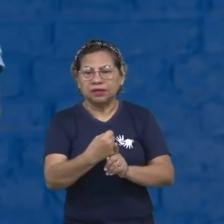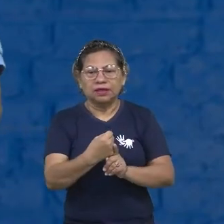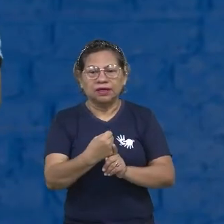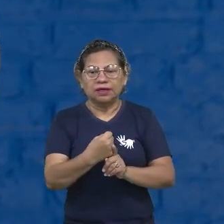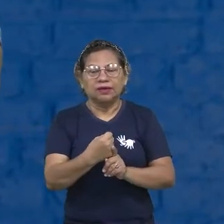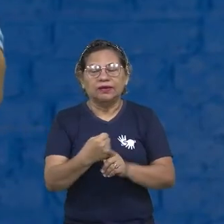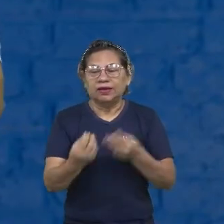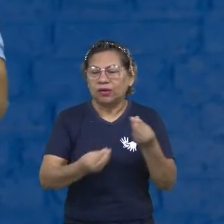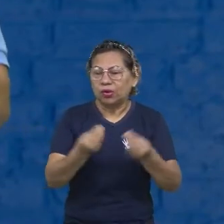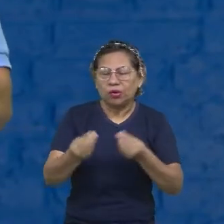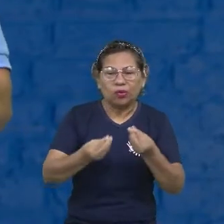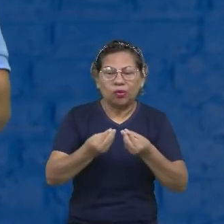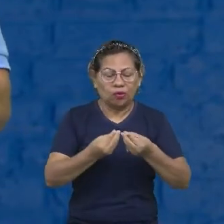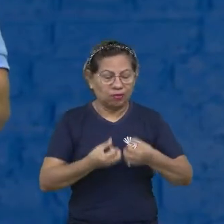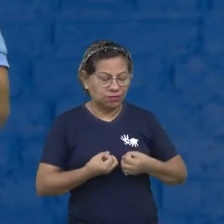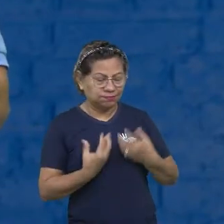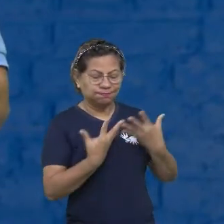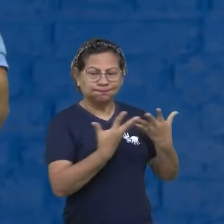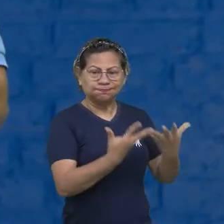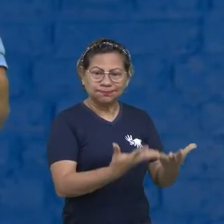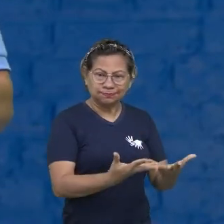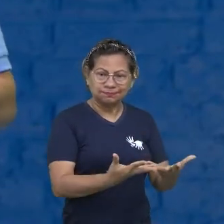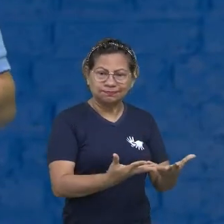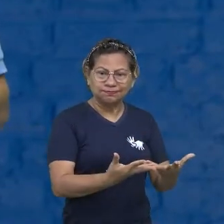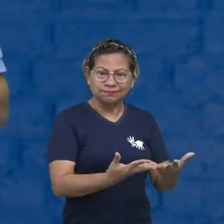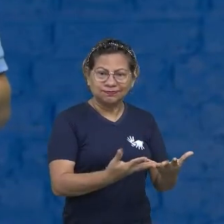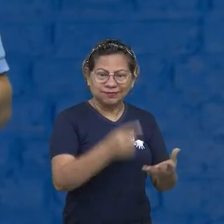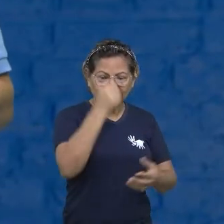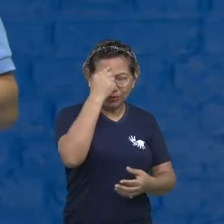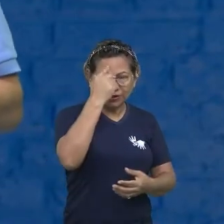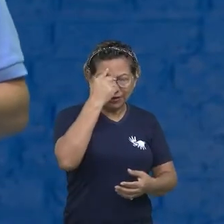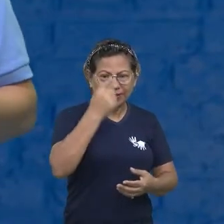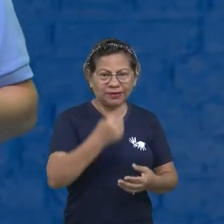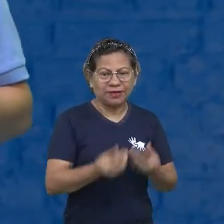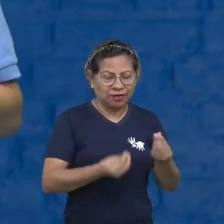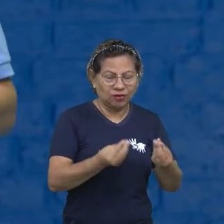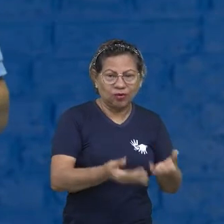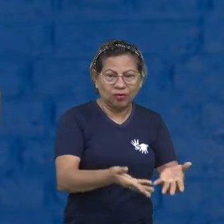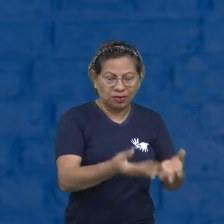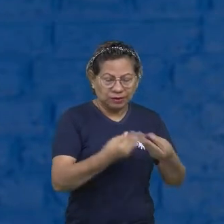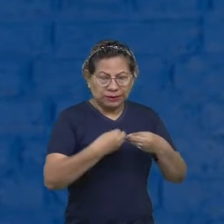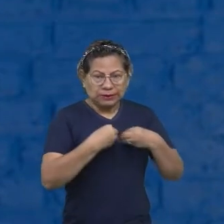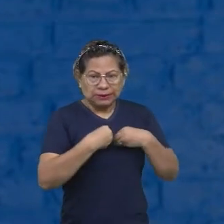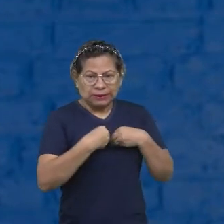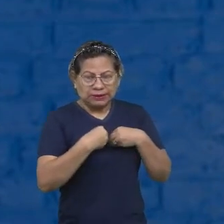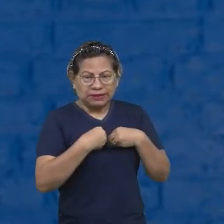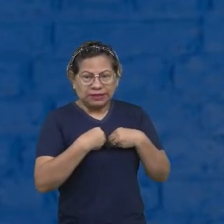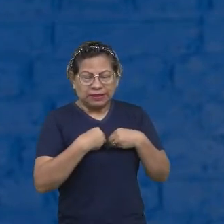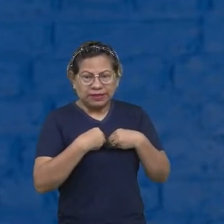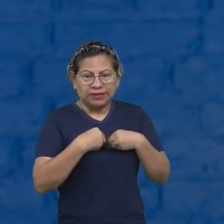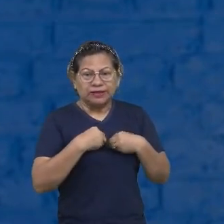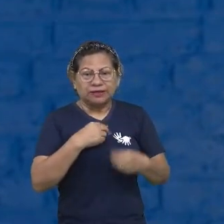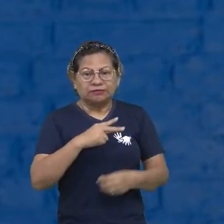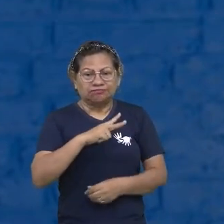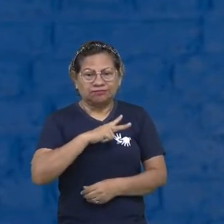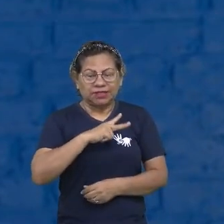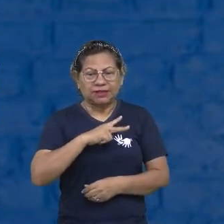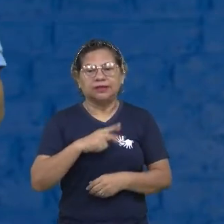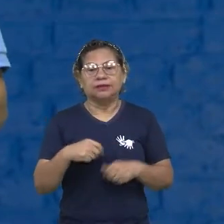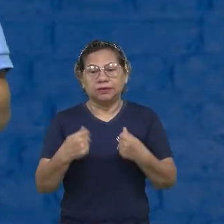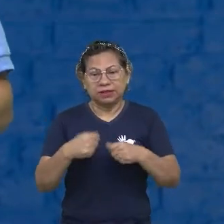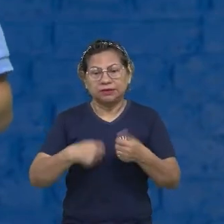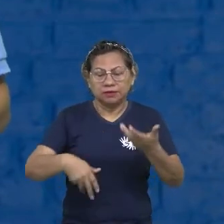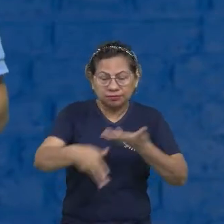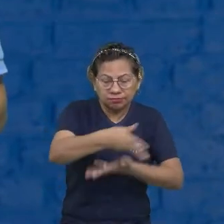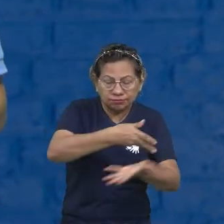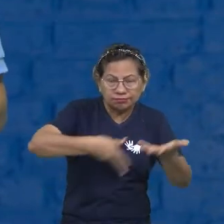seus pensamentos. É algo muito seu. Então, essa inteligência social faz com que você consiga expor, conversar. Por isso